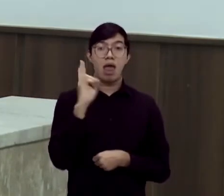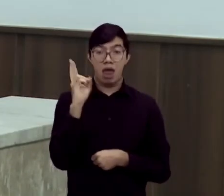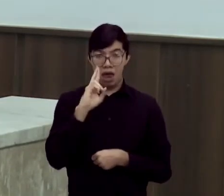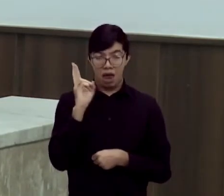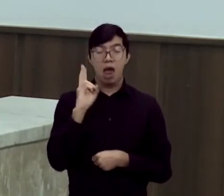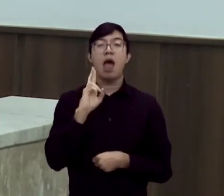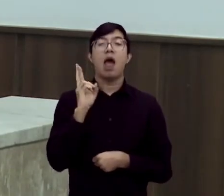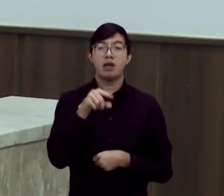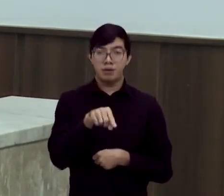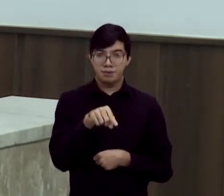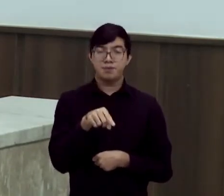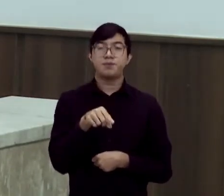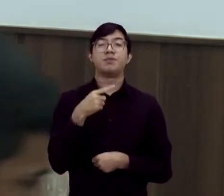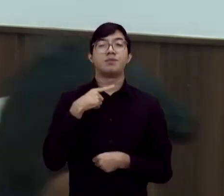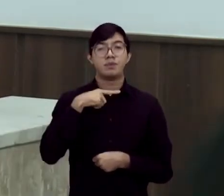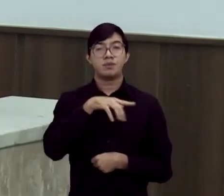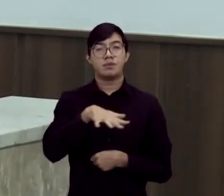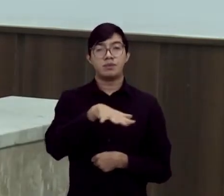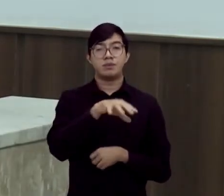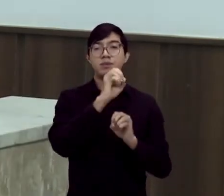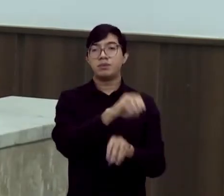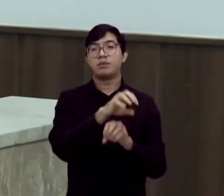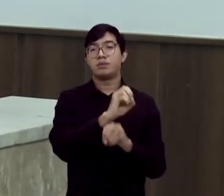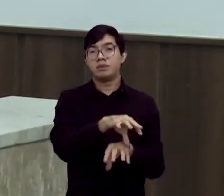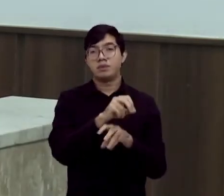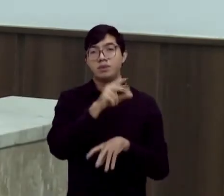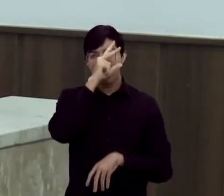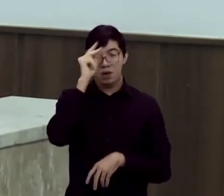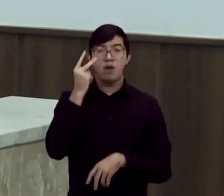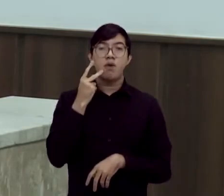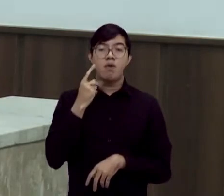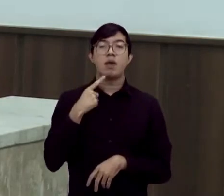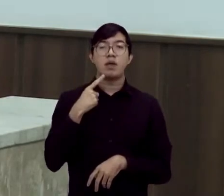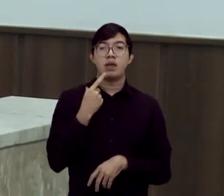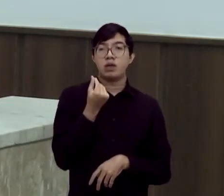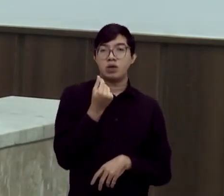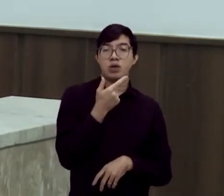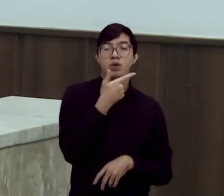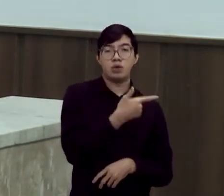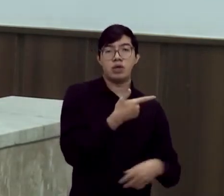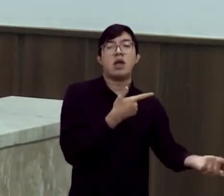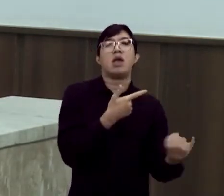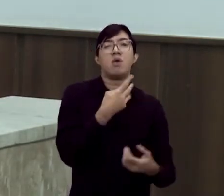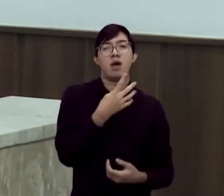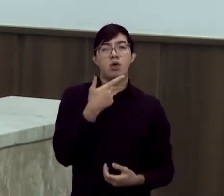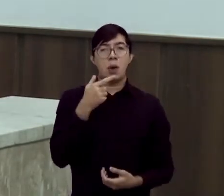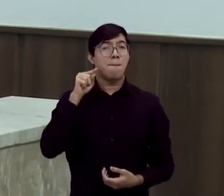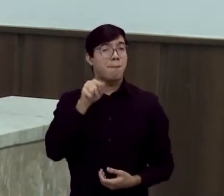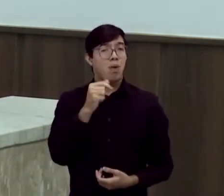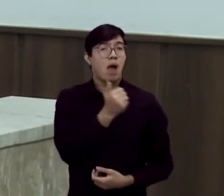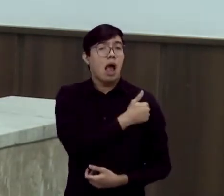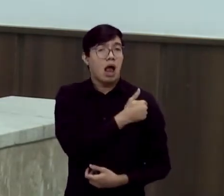atualmente o nosso sistema de ensino municipal conta com 242 mil alunos distribuídos em